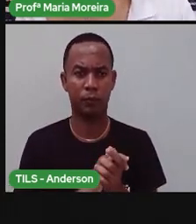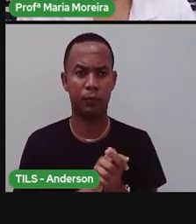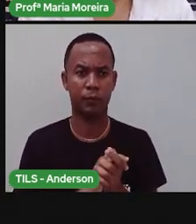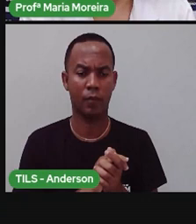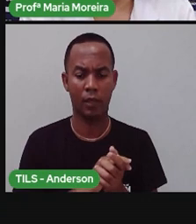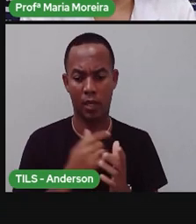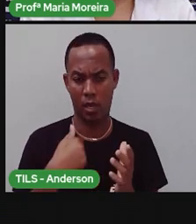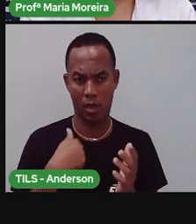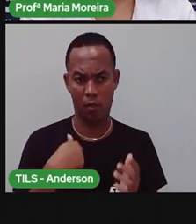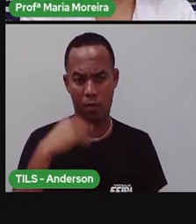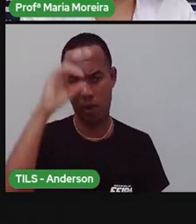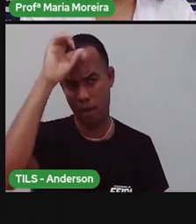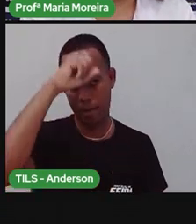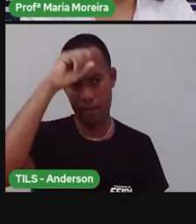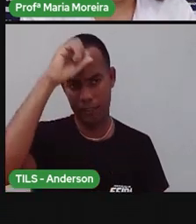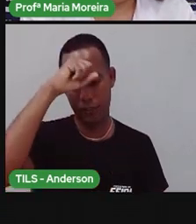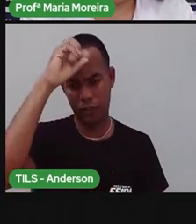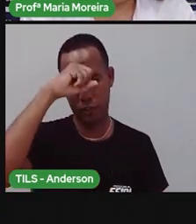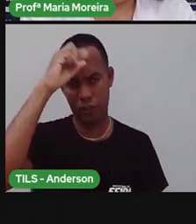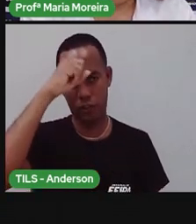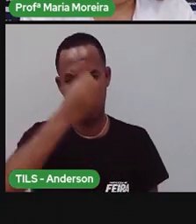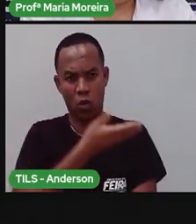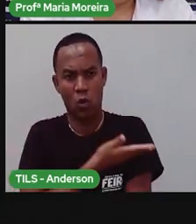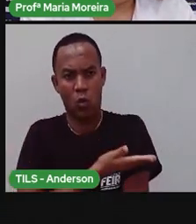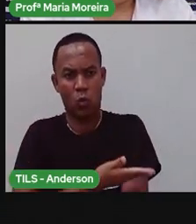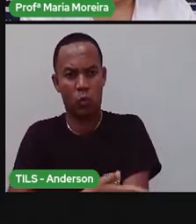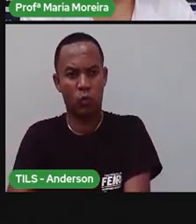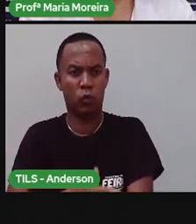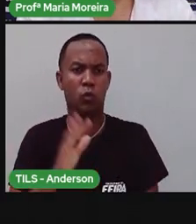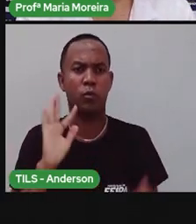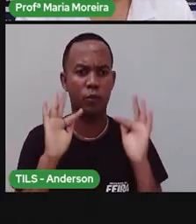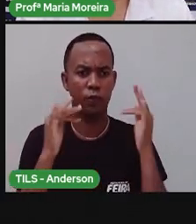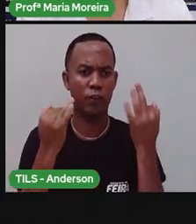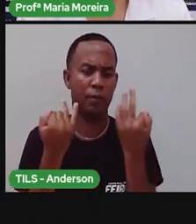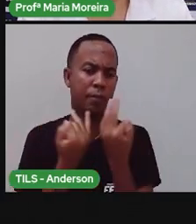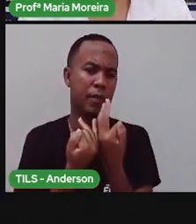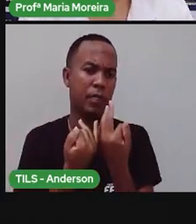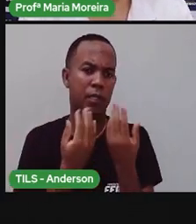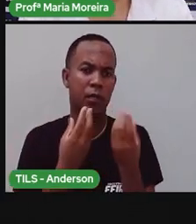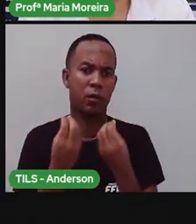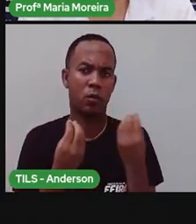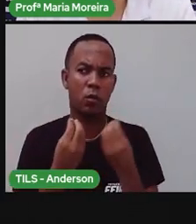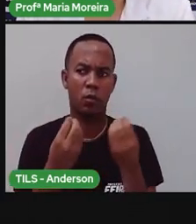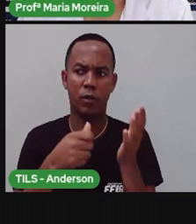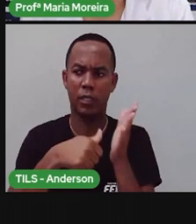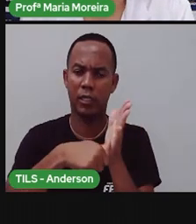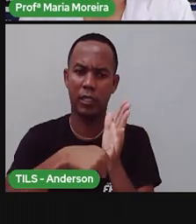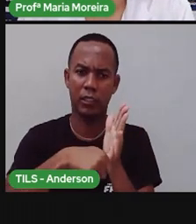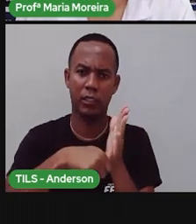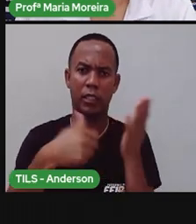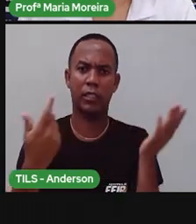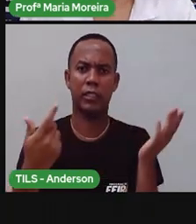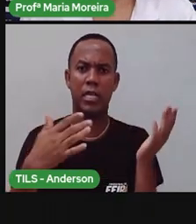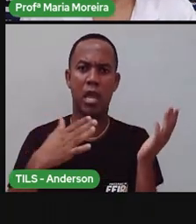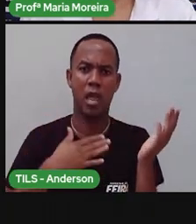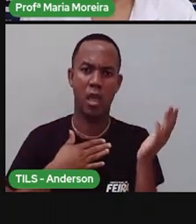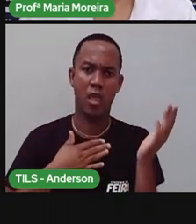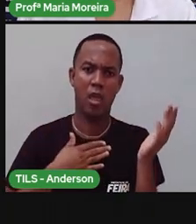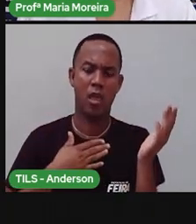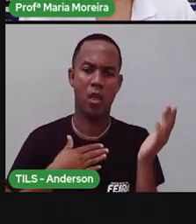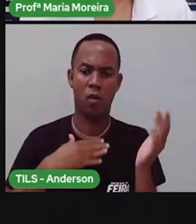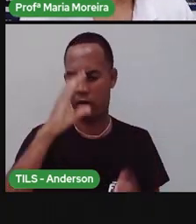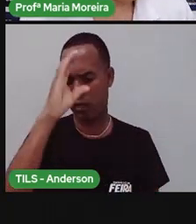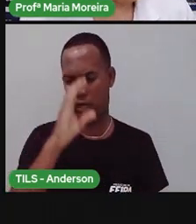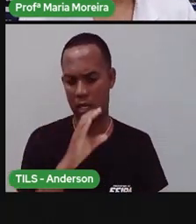eu aprendi determinados costumes com a minha família. Então, isso vai fazer parte da minha identidade. Olha, eu sou católica, faz parte da minha